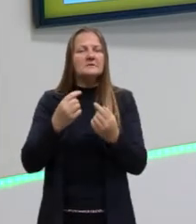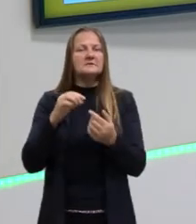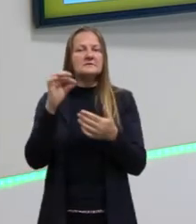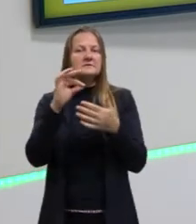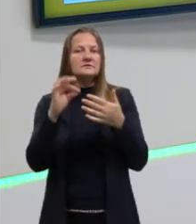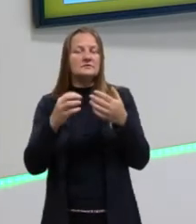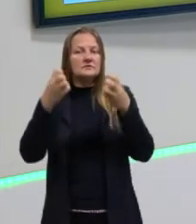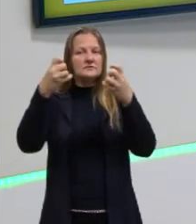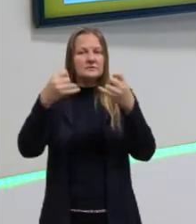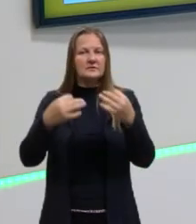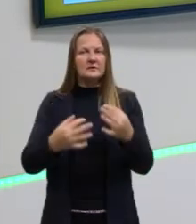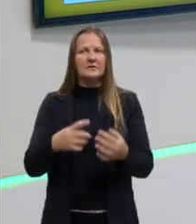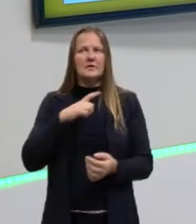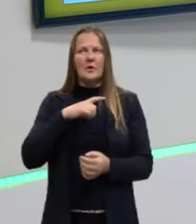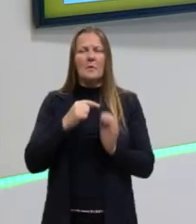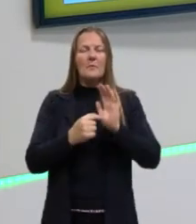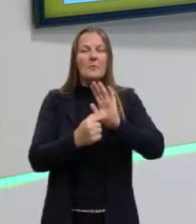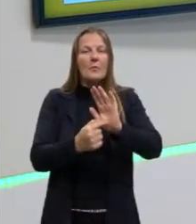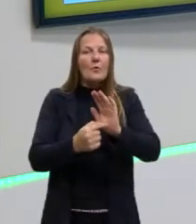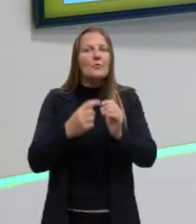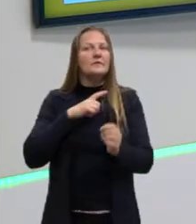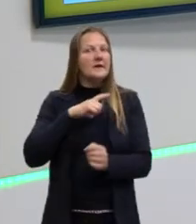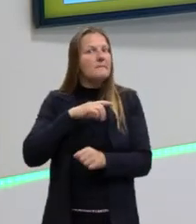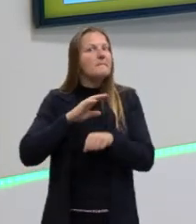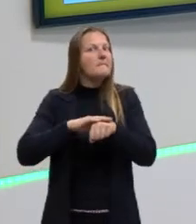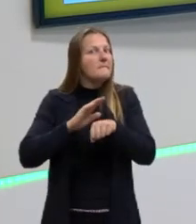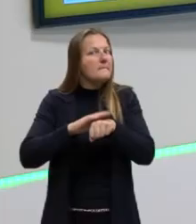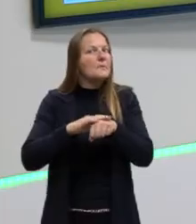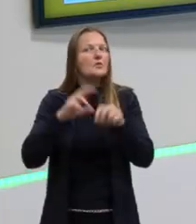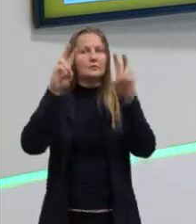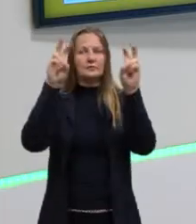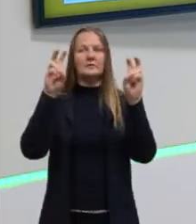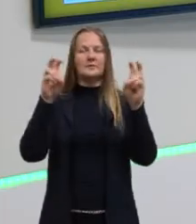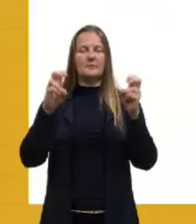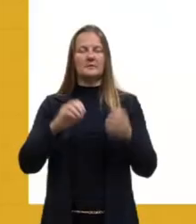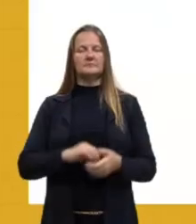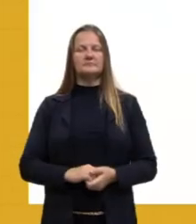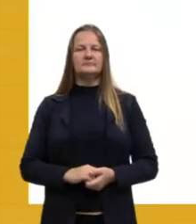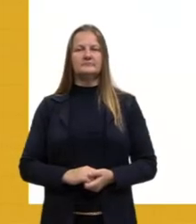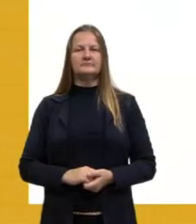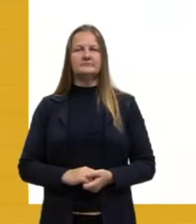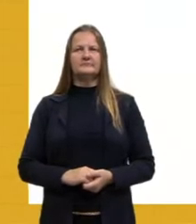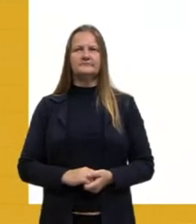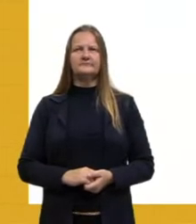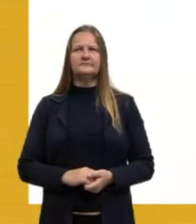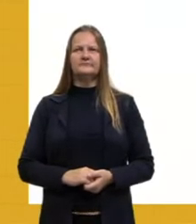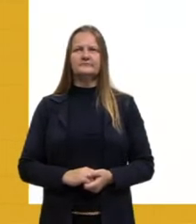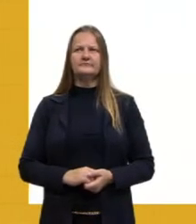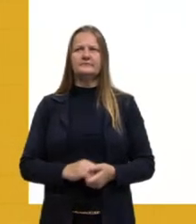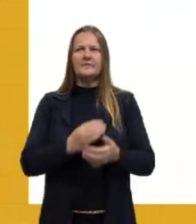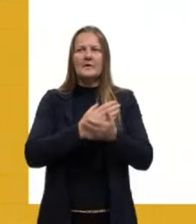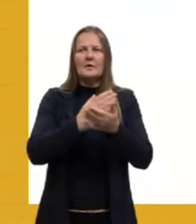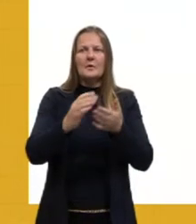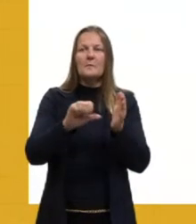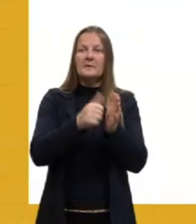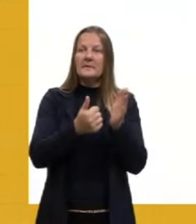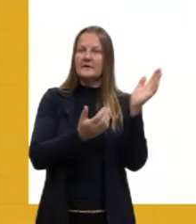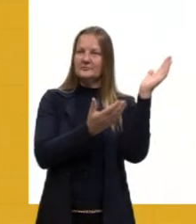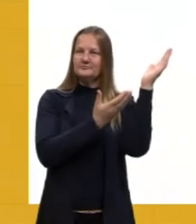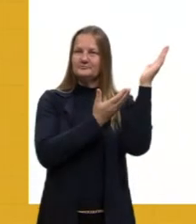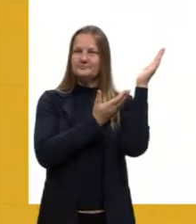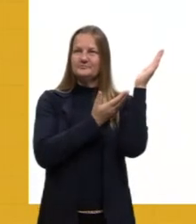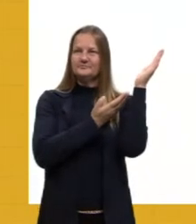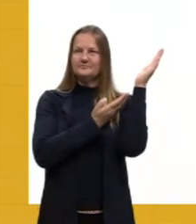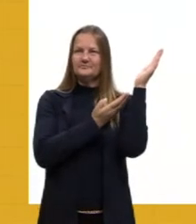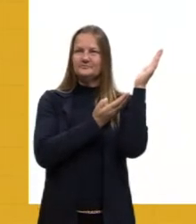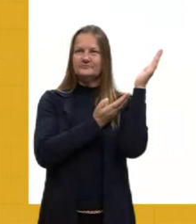falar hoje, para vocês verem como cai esse tema, certo? Então, primeira questão que nós veremos